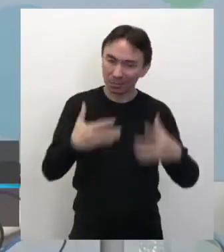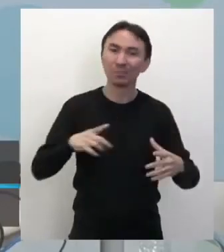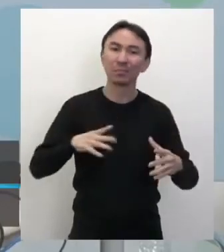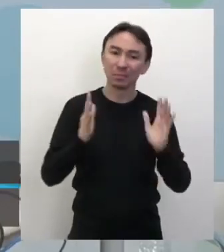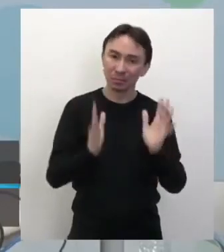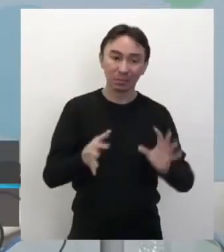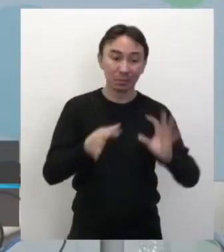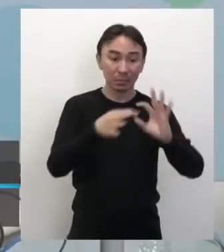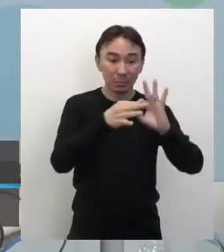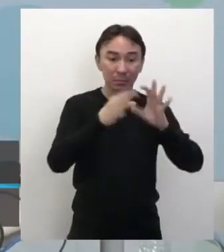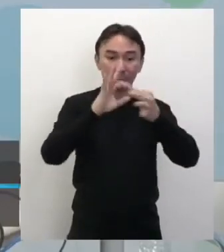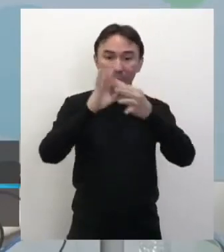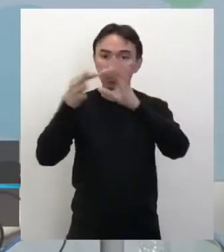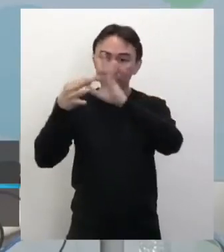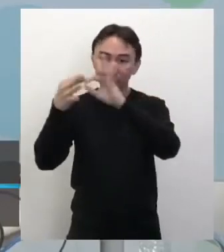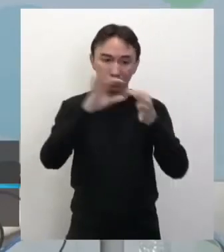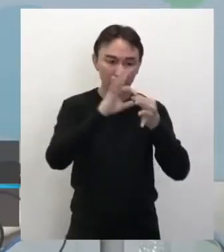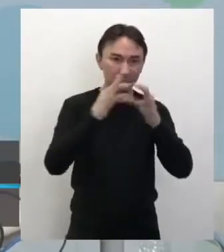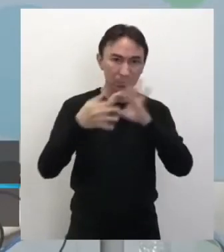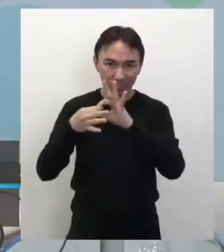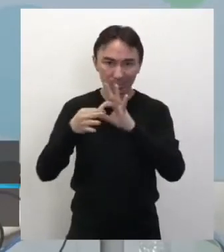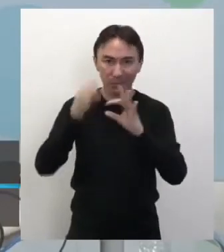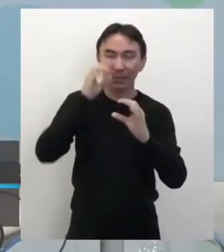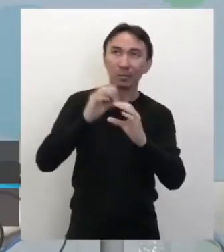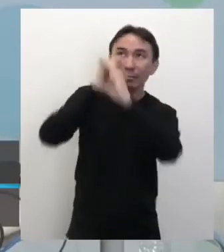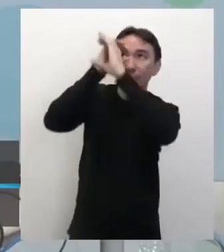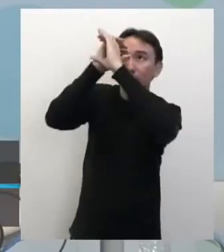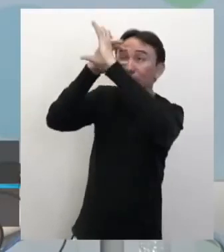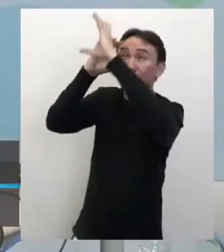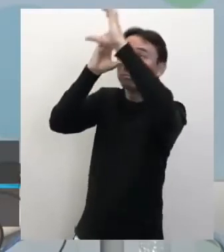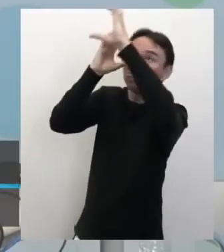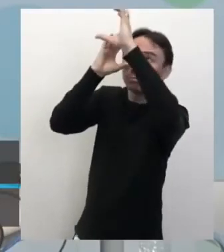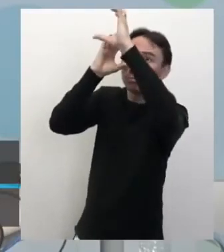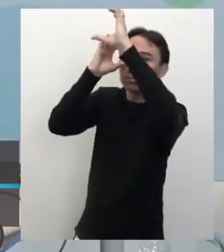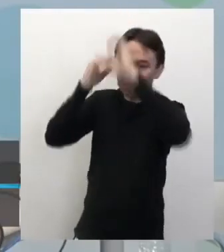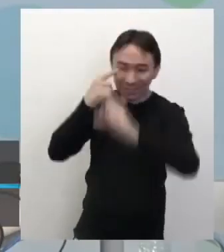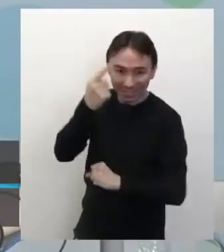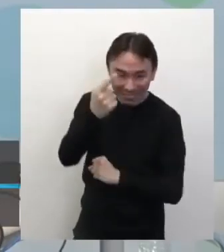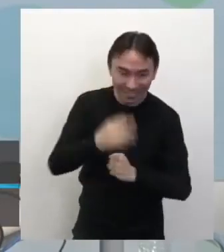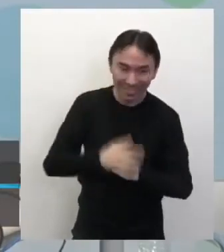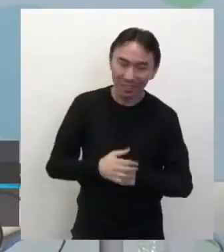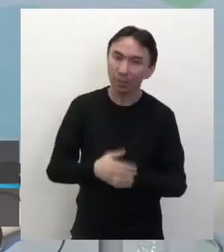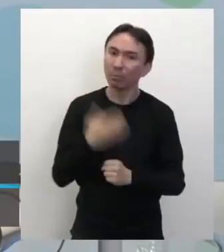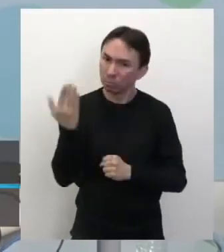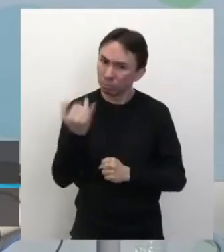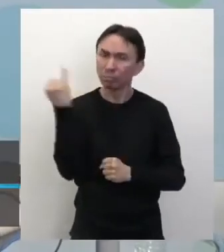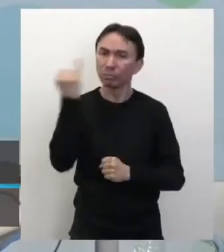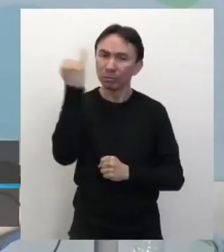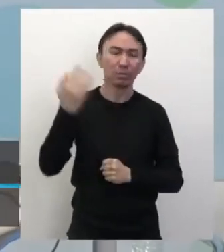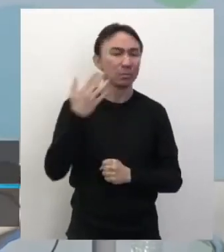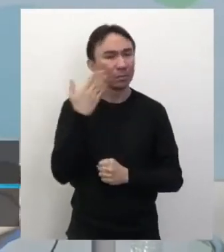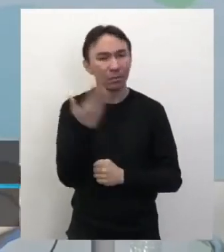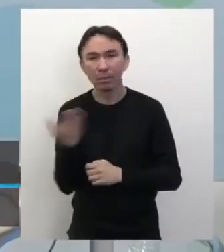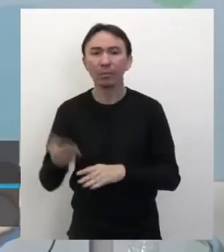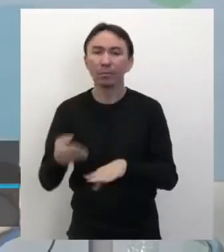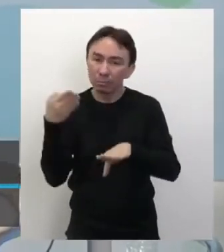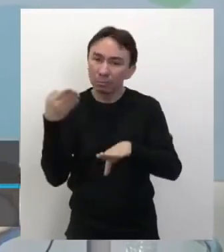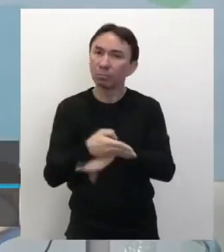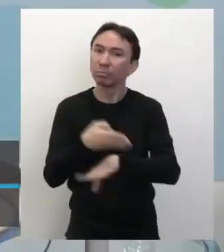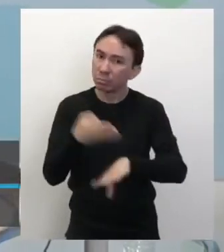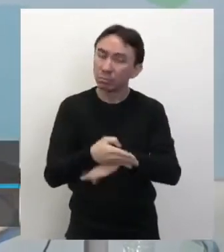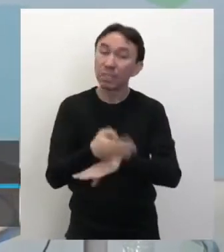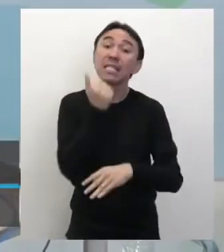é legal a gente pensar aí nessa participação do aluno, o envolvimento deles com ciência, né professor Elio Joel?